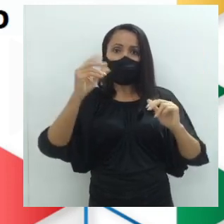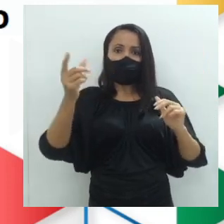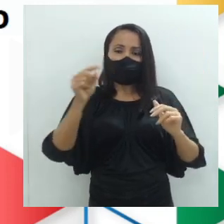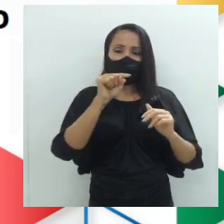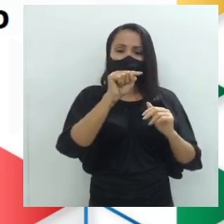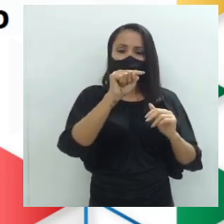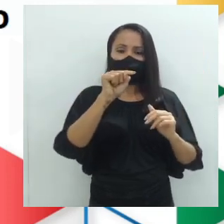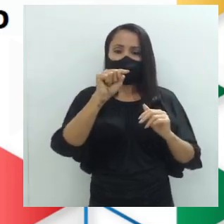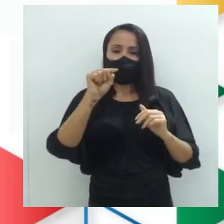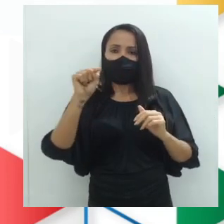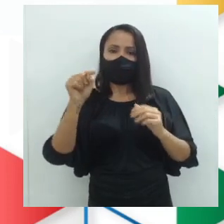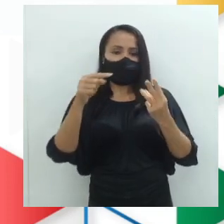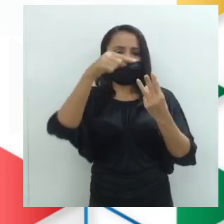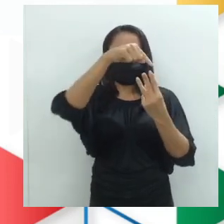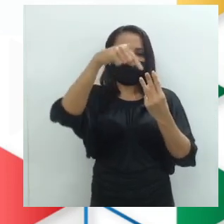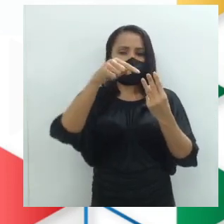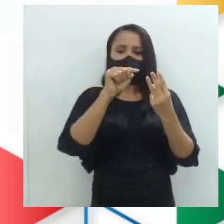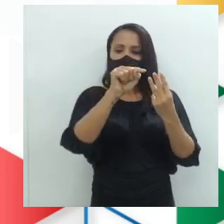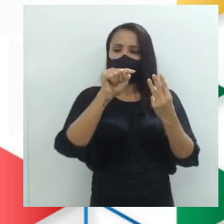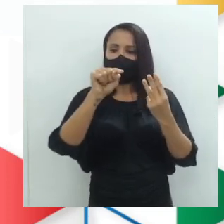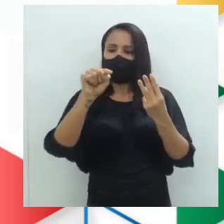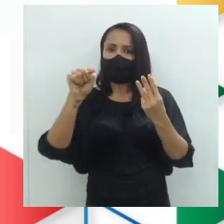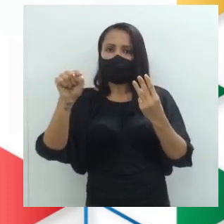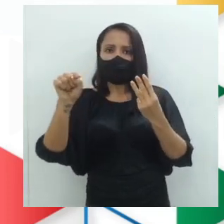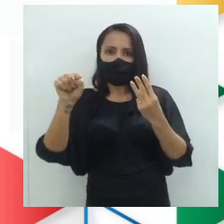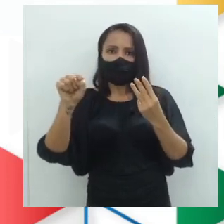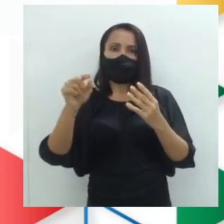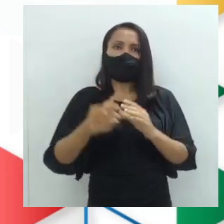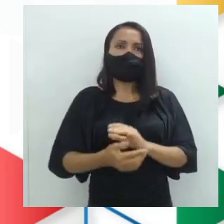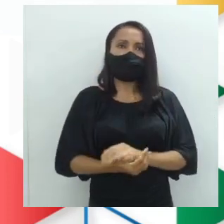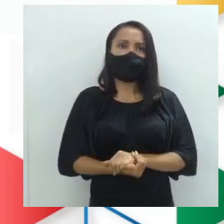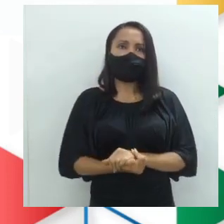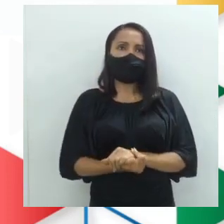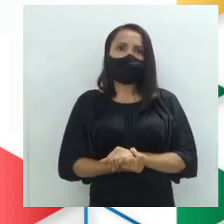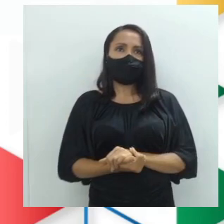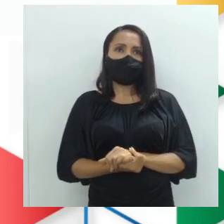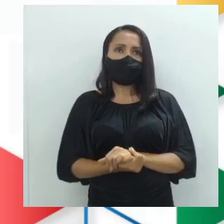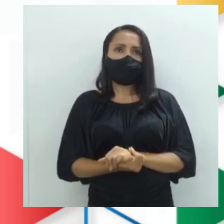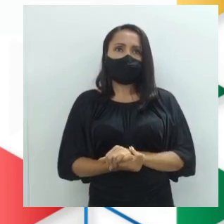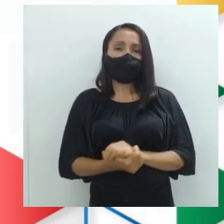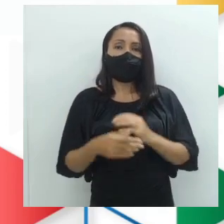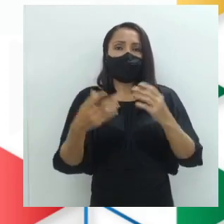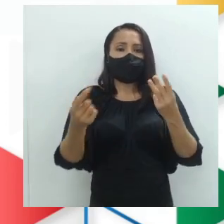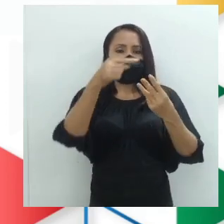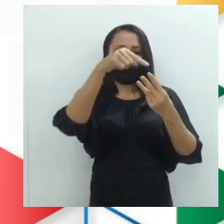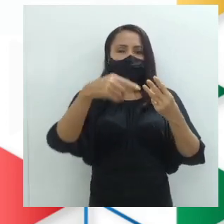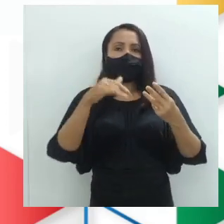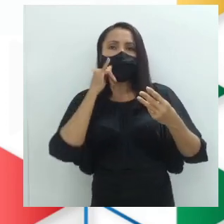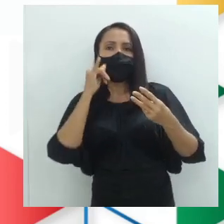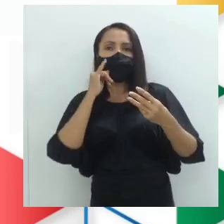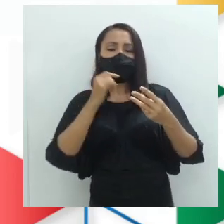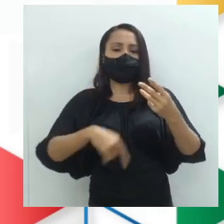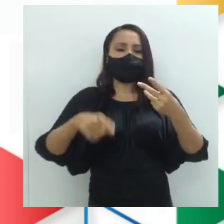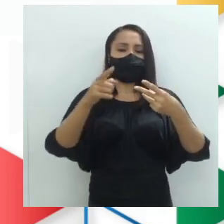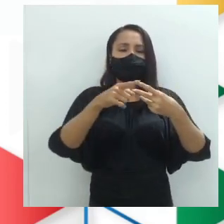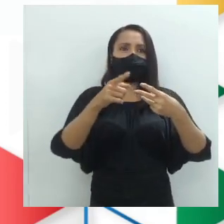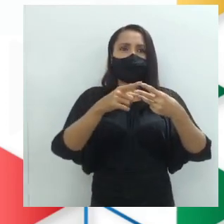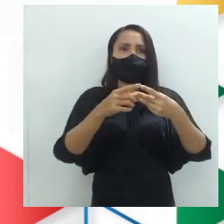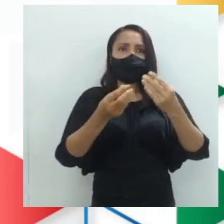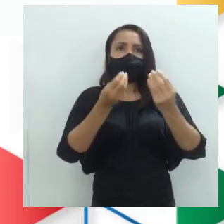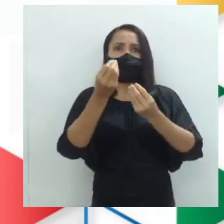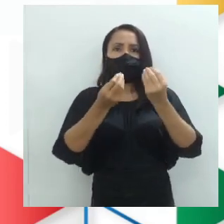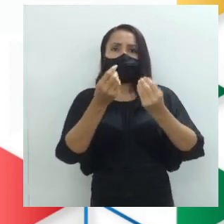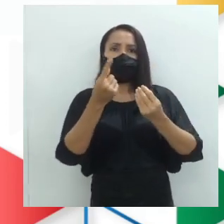marcar uma ironia. Podemos. Por exemplo, aqui. Nós trago para vocês três exemplos. Primeiro, como você está